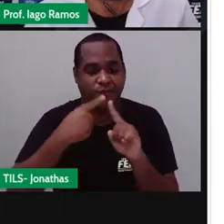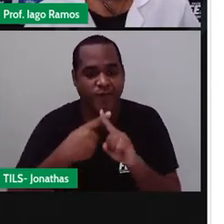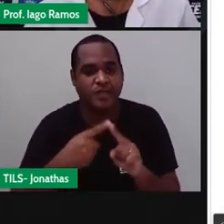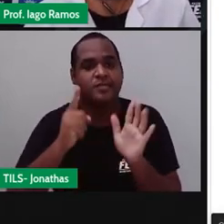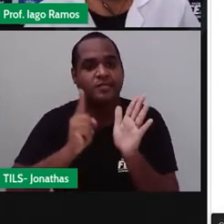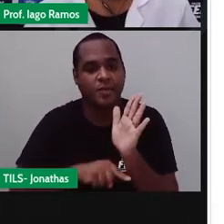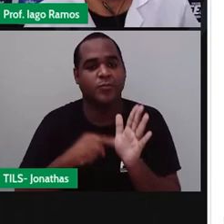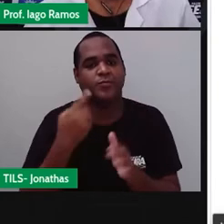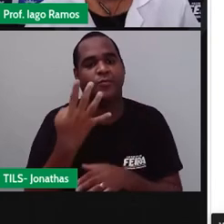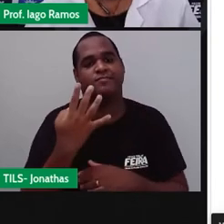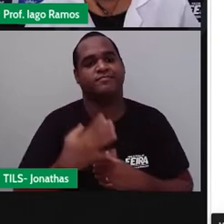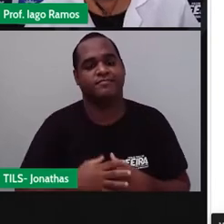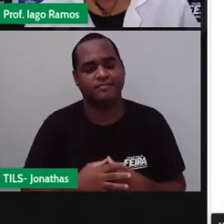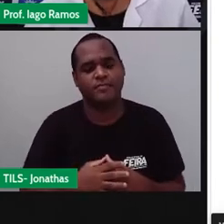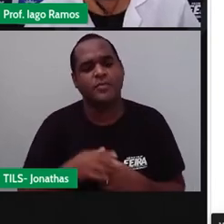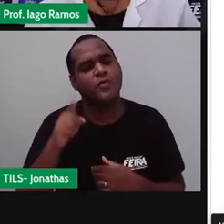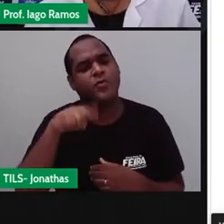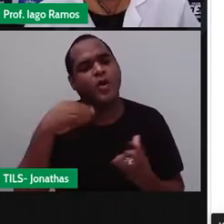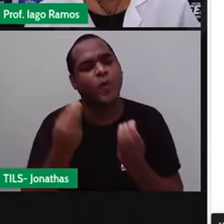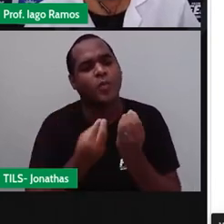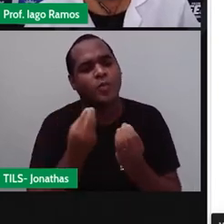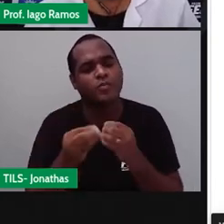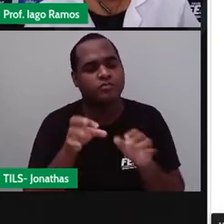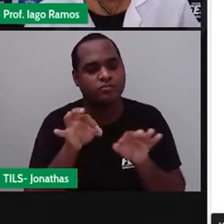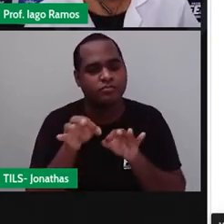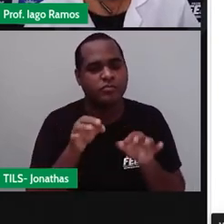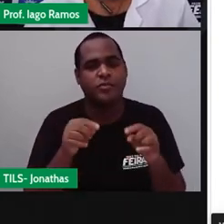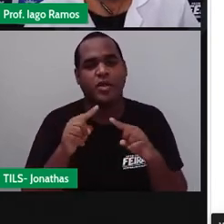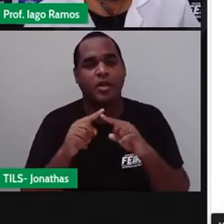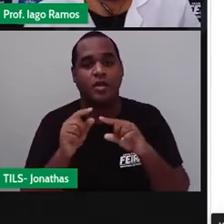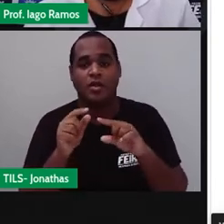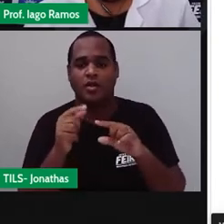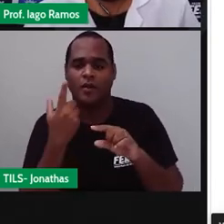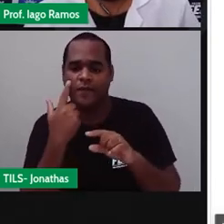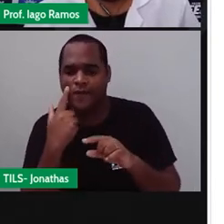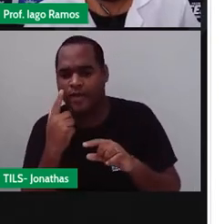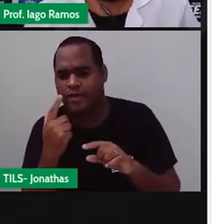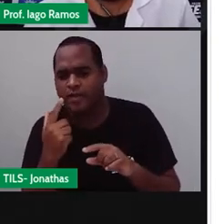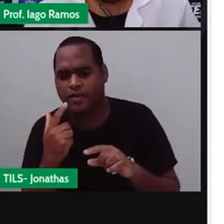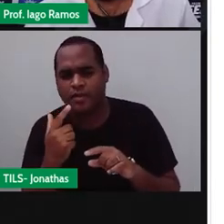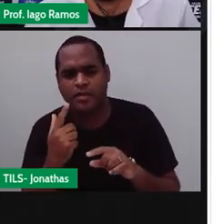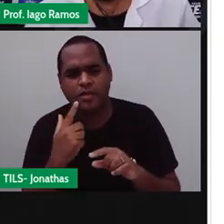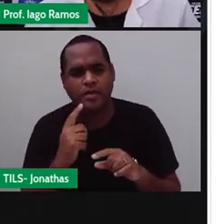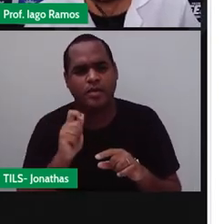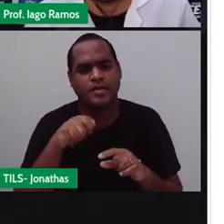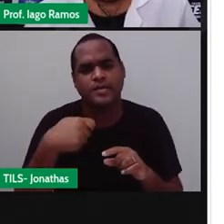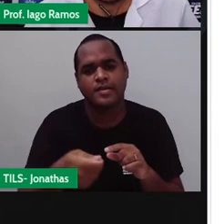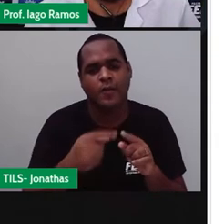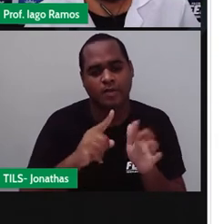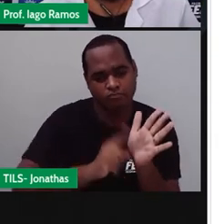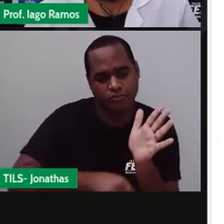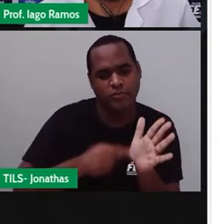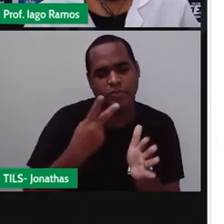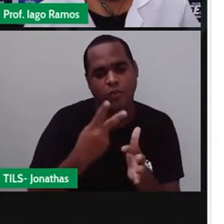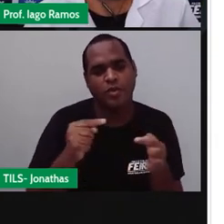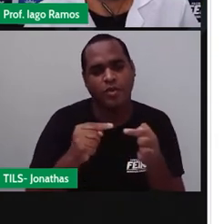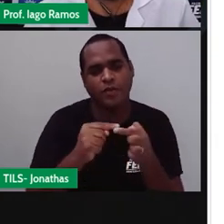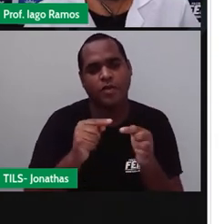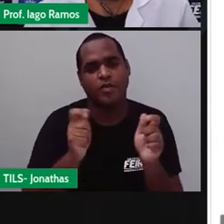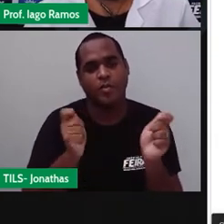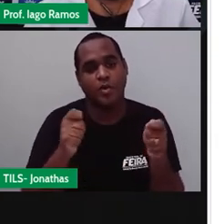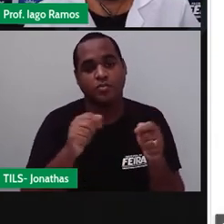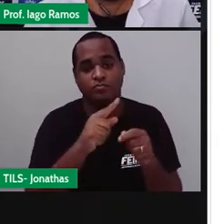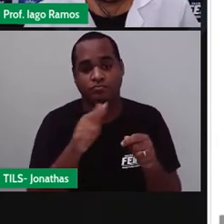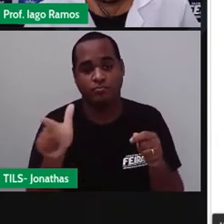4. Então o que é que a gente vai fazer? A gente só vai fazer o seguinte, ó, esse sinal do menos 2, a gente vai colocar